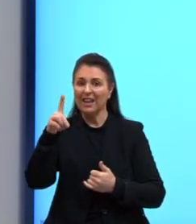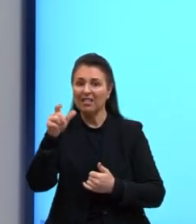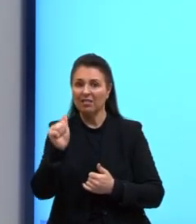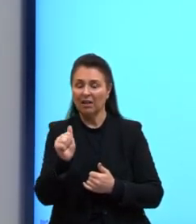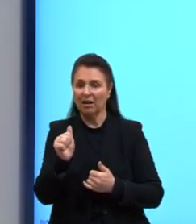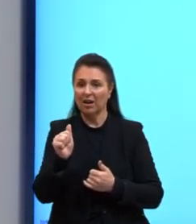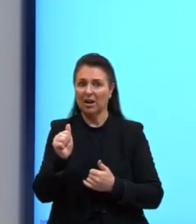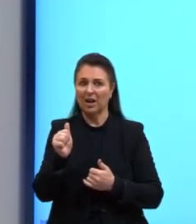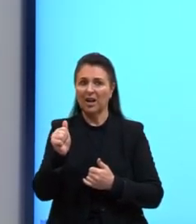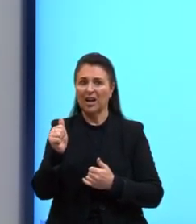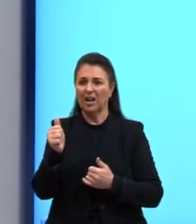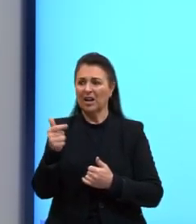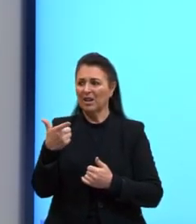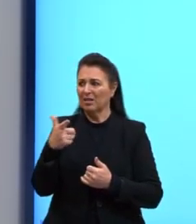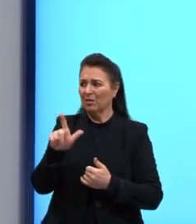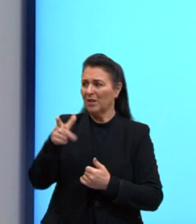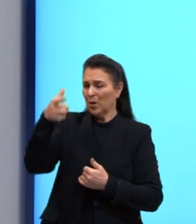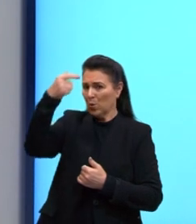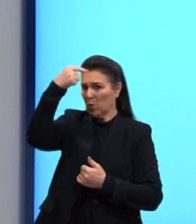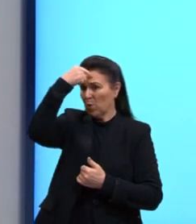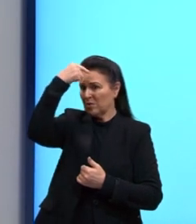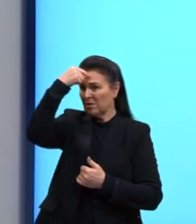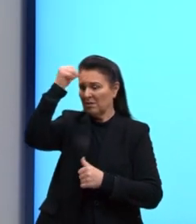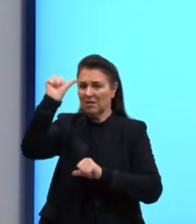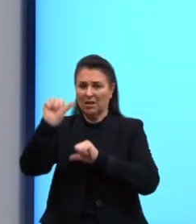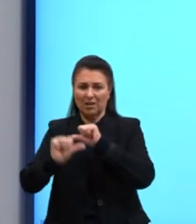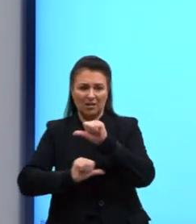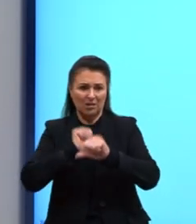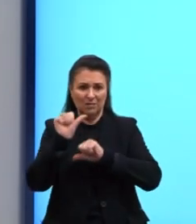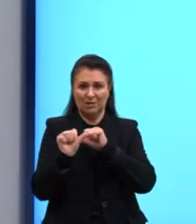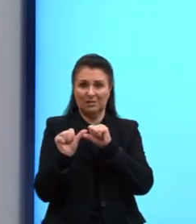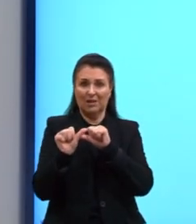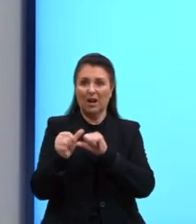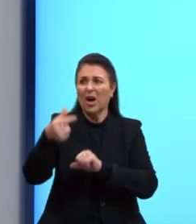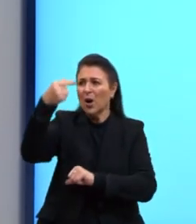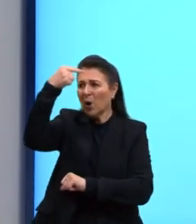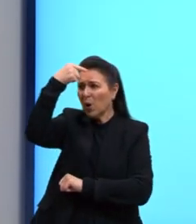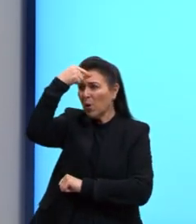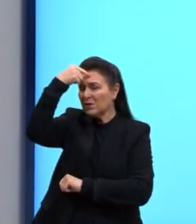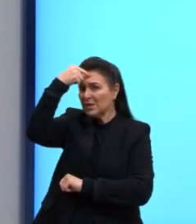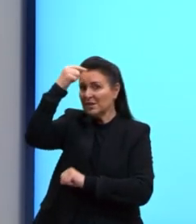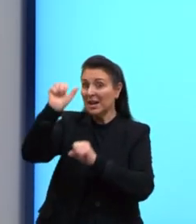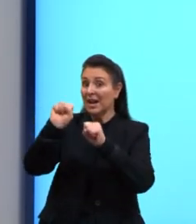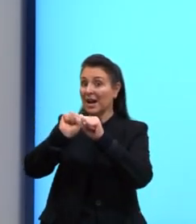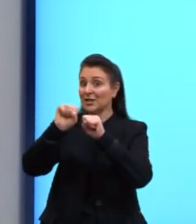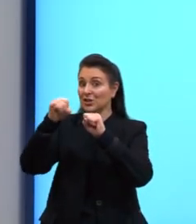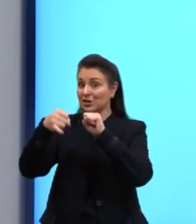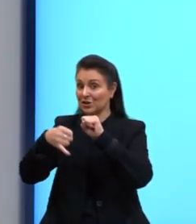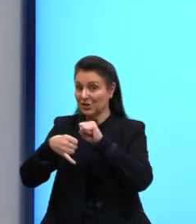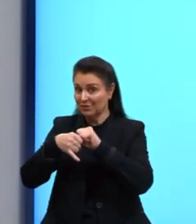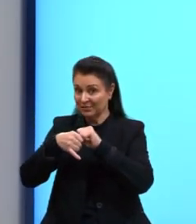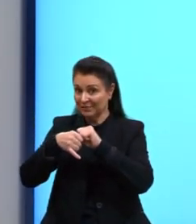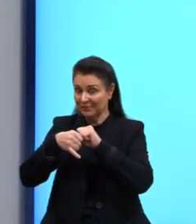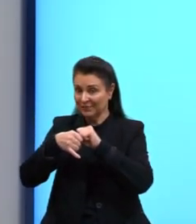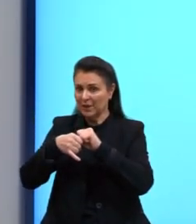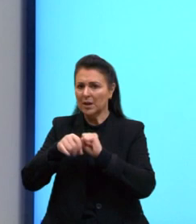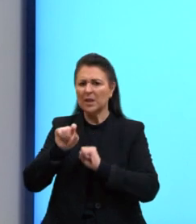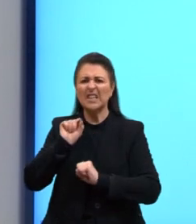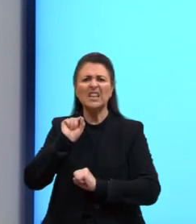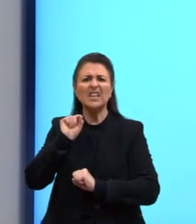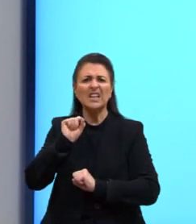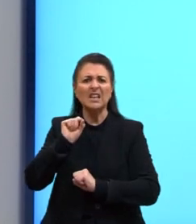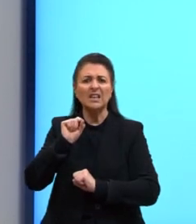estou consciente das mudanças. Consciente é adjetivo. E quem está